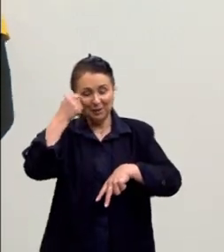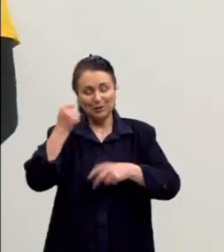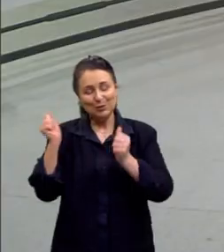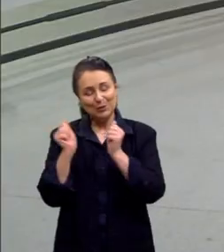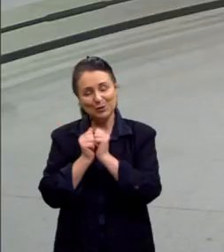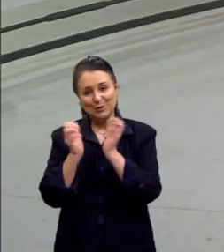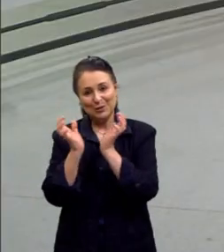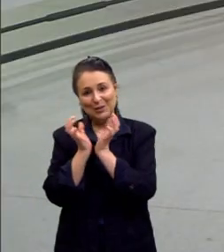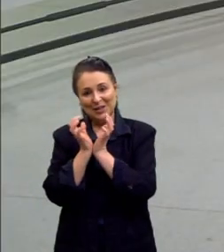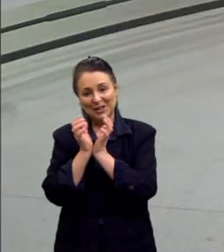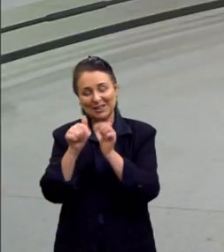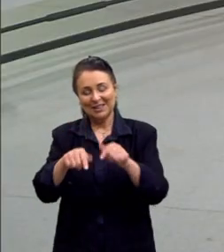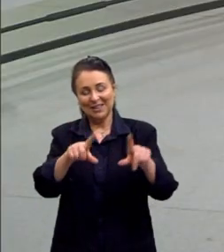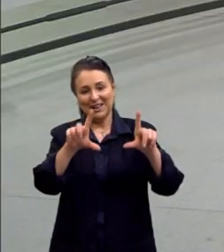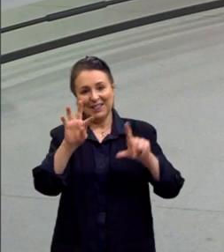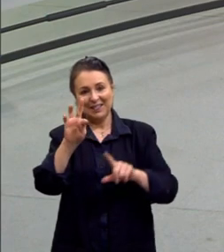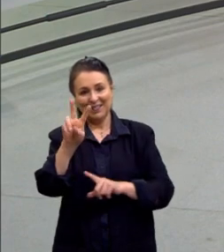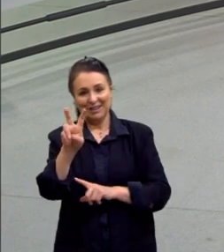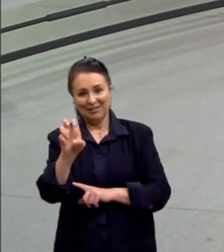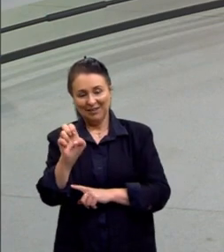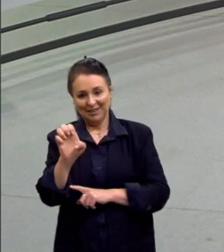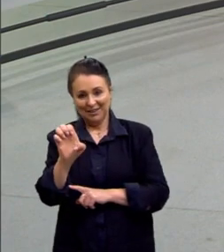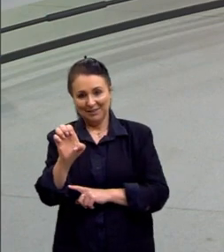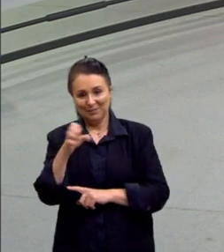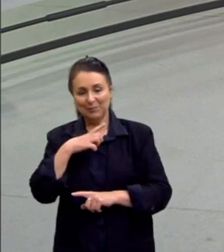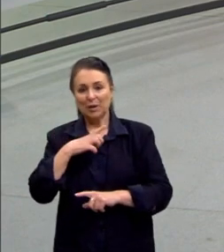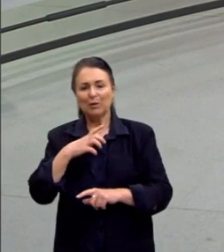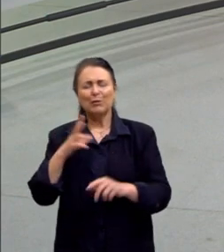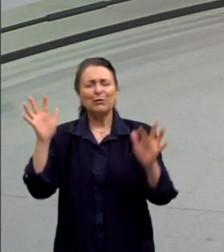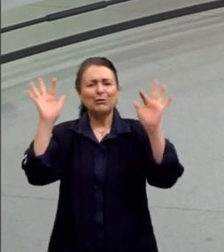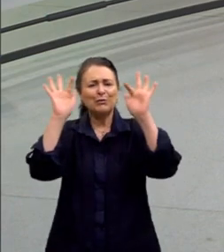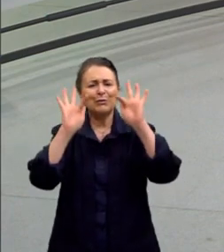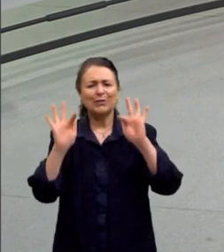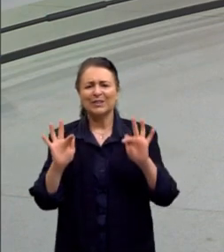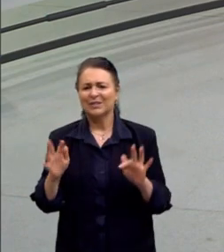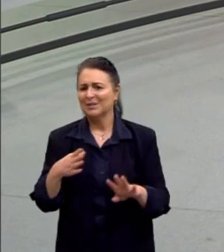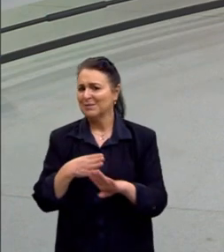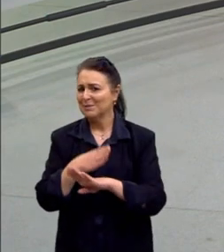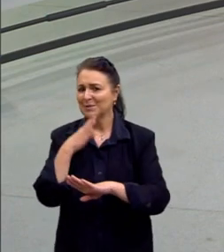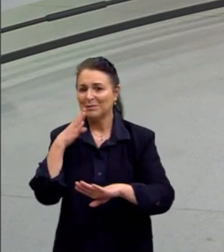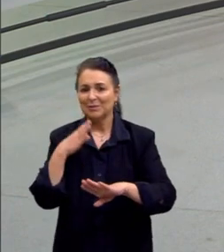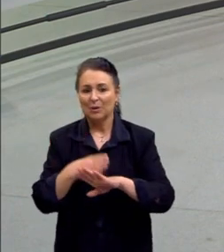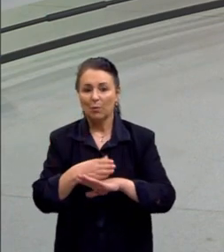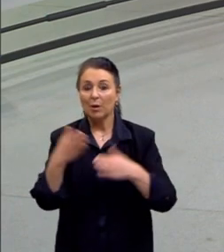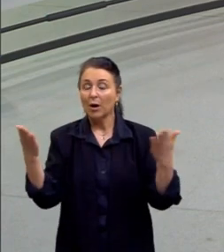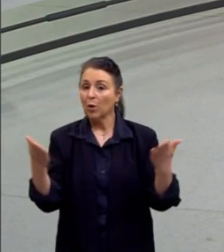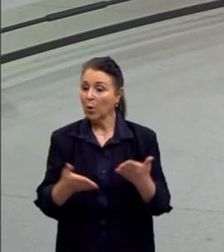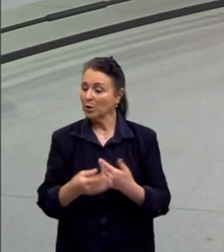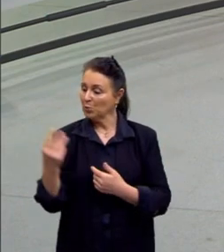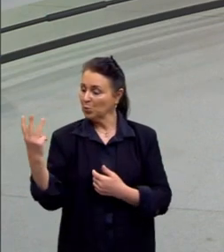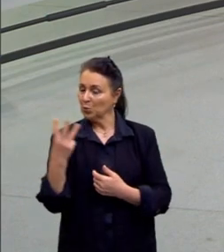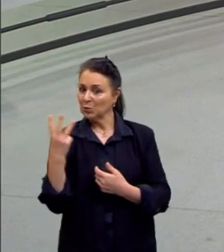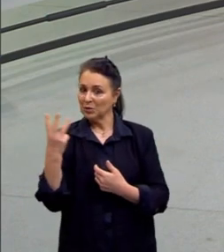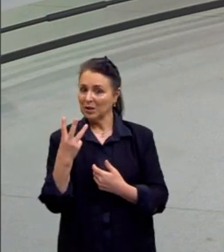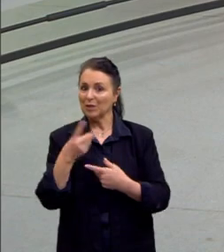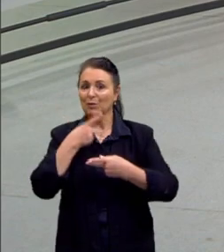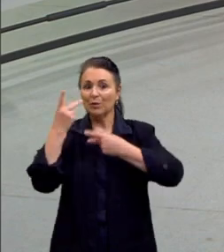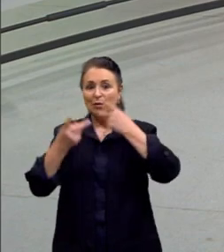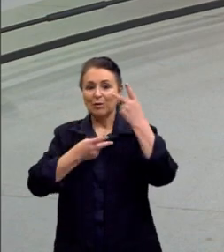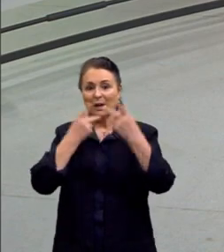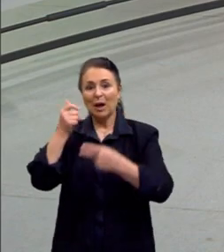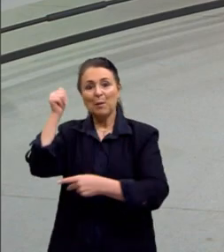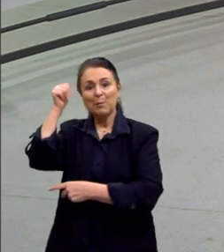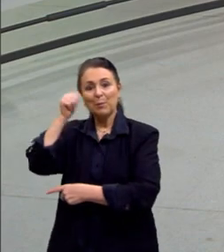prazer. Eu fico muito feliz com a participação deles, e eles vão me ajudar a falar um pouquinho sobre a Frida